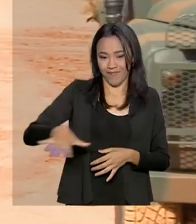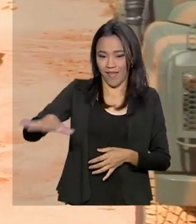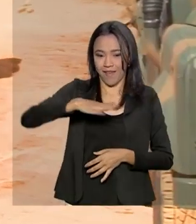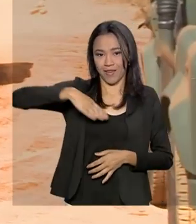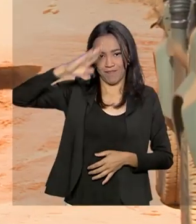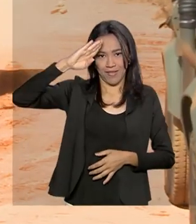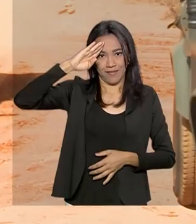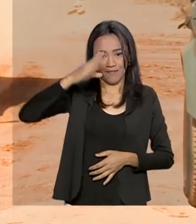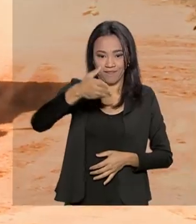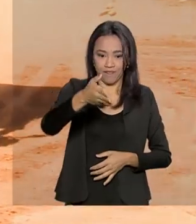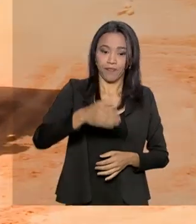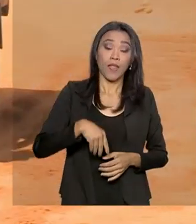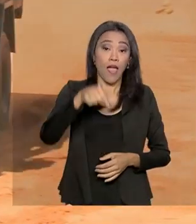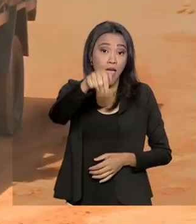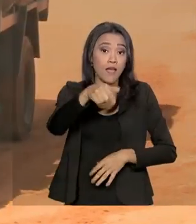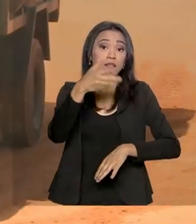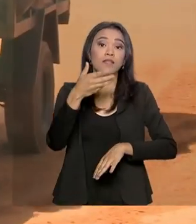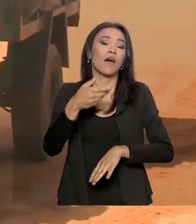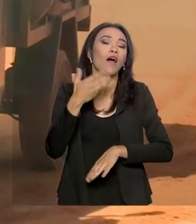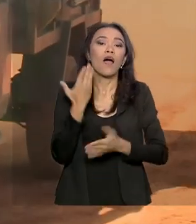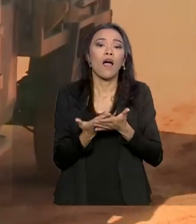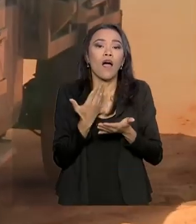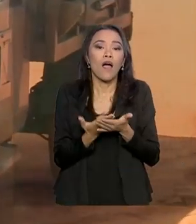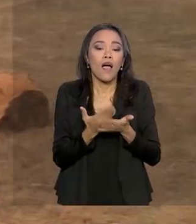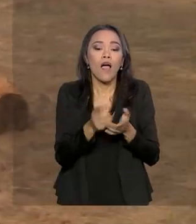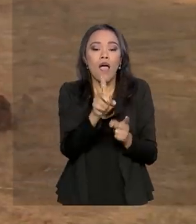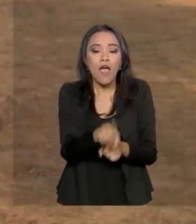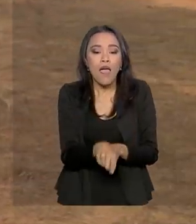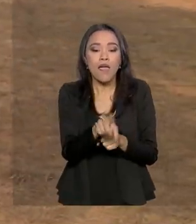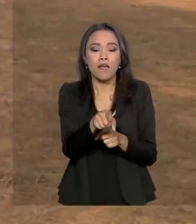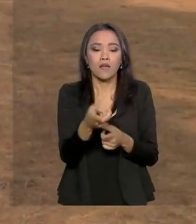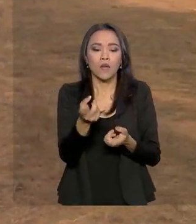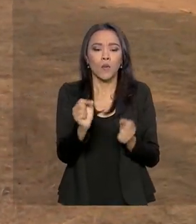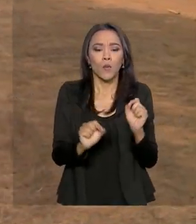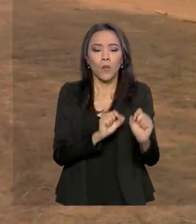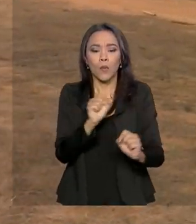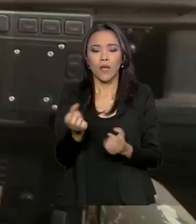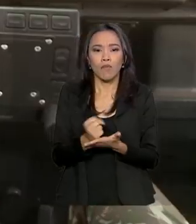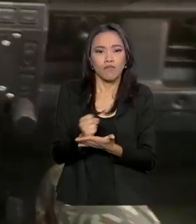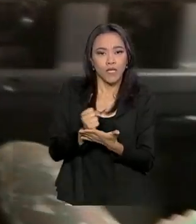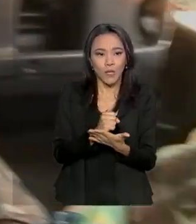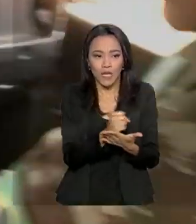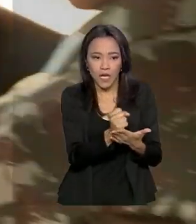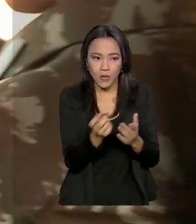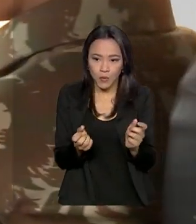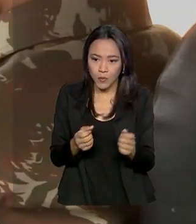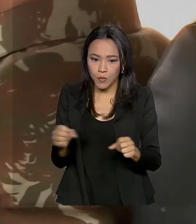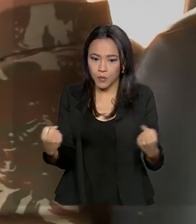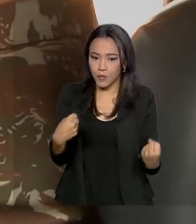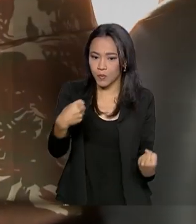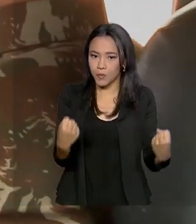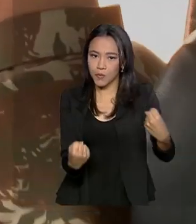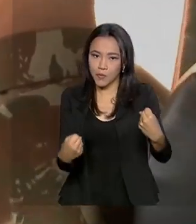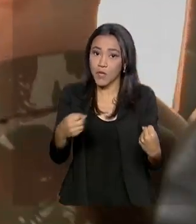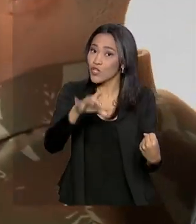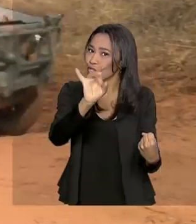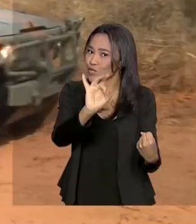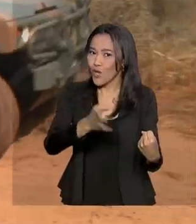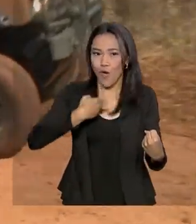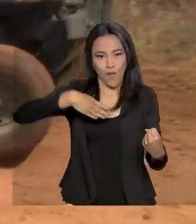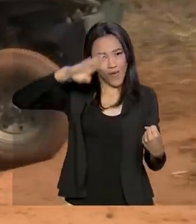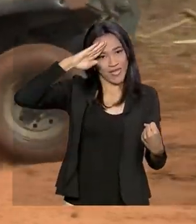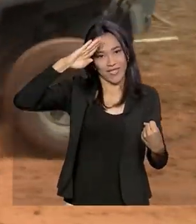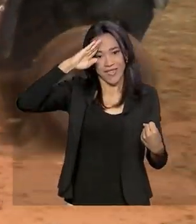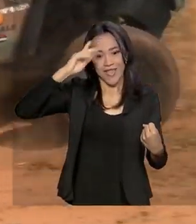Esta aqui é uma aula de pilotagem off-road, uma aventura só e uma experiência que só o Exército